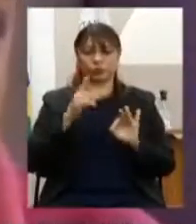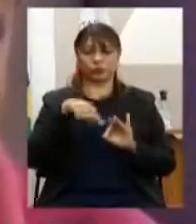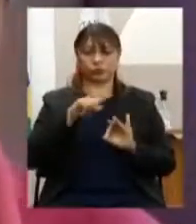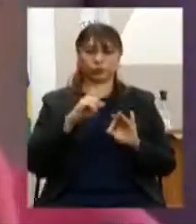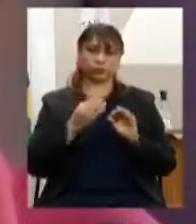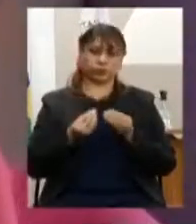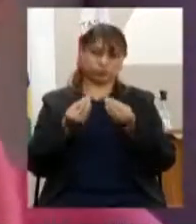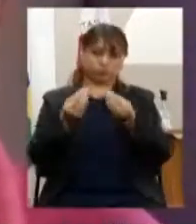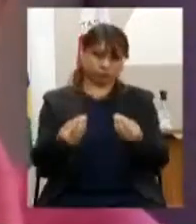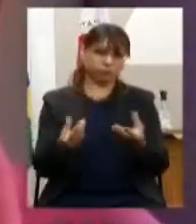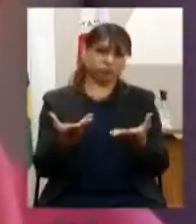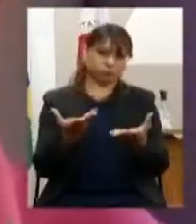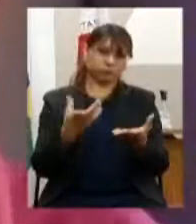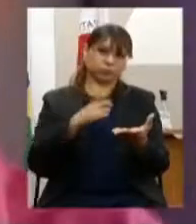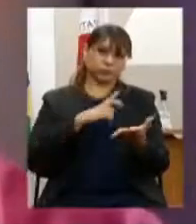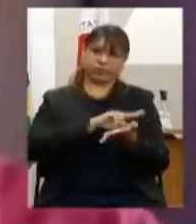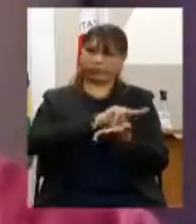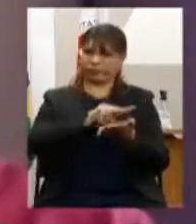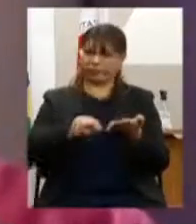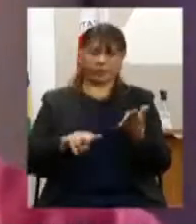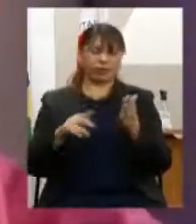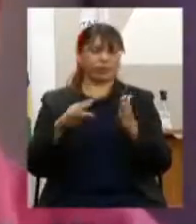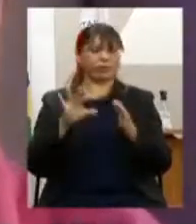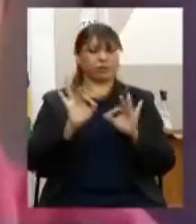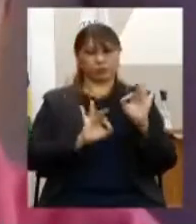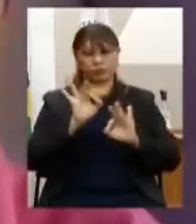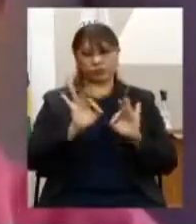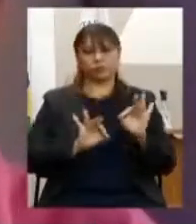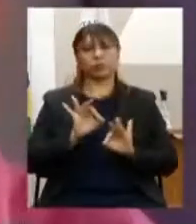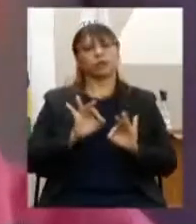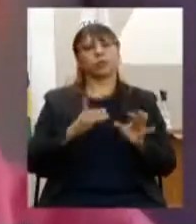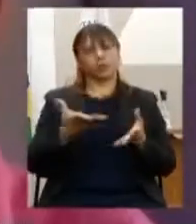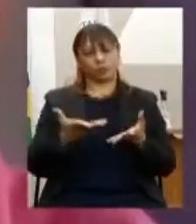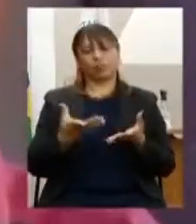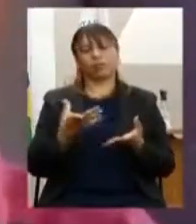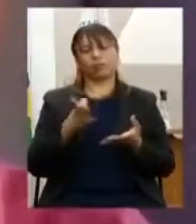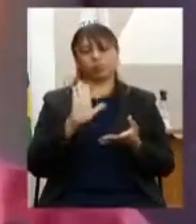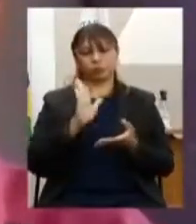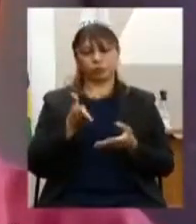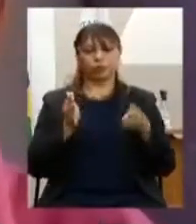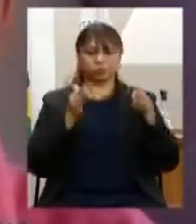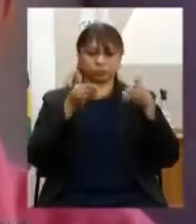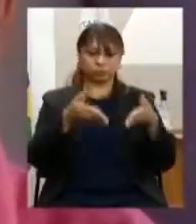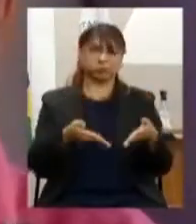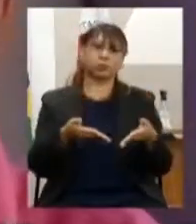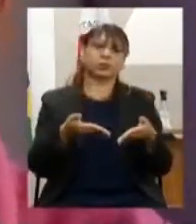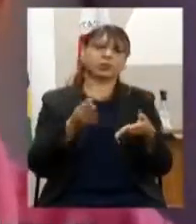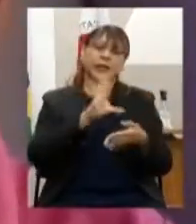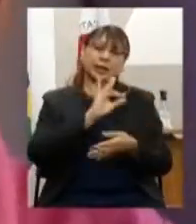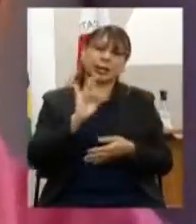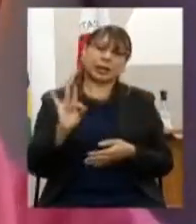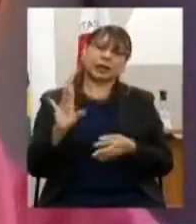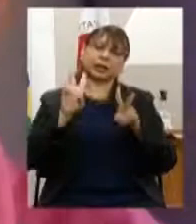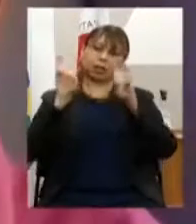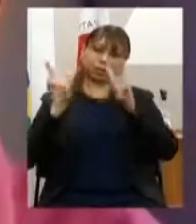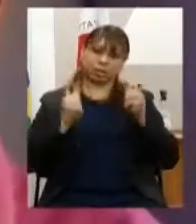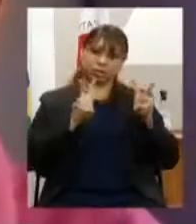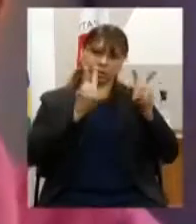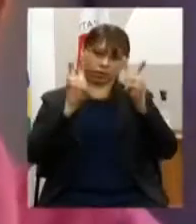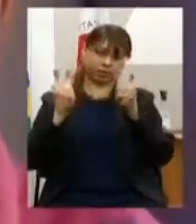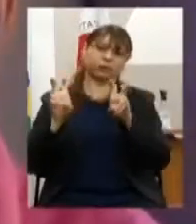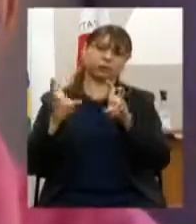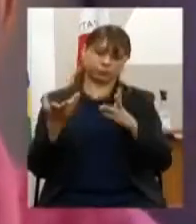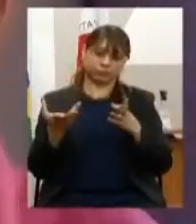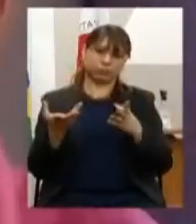são variados e abrangem todas as temáticas pertinentes à inclusão das